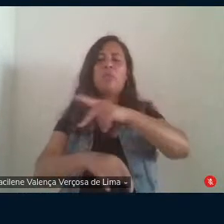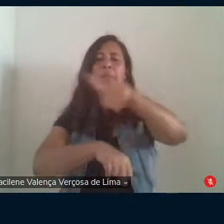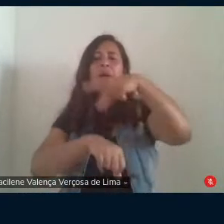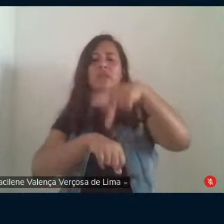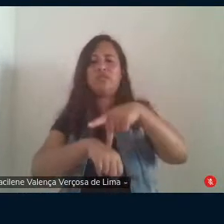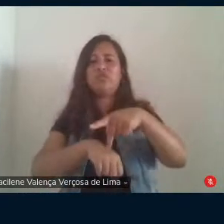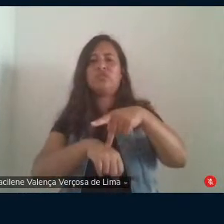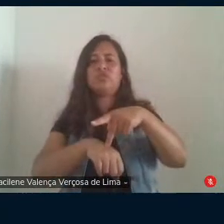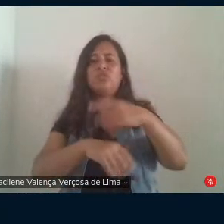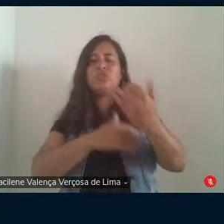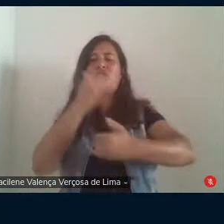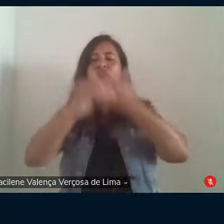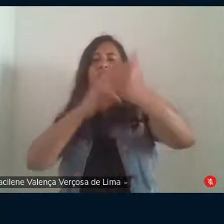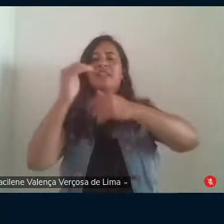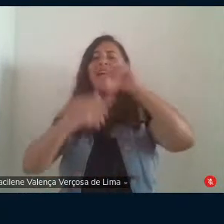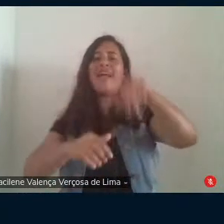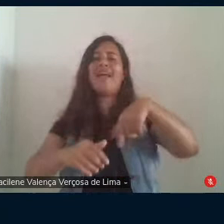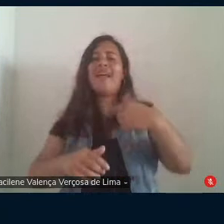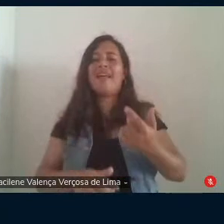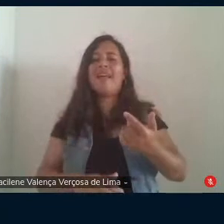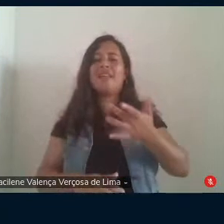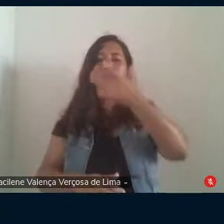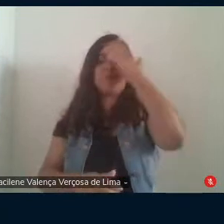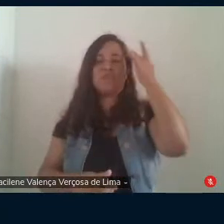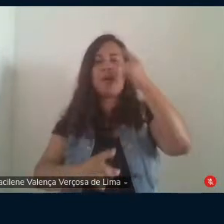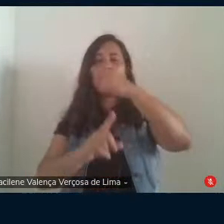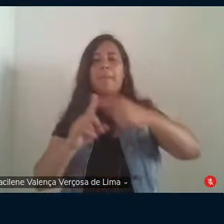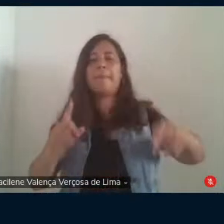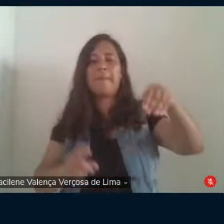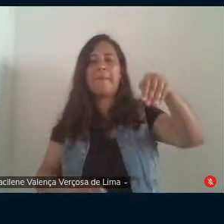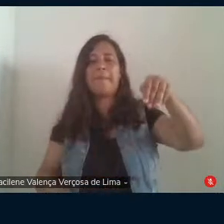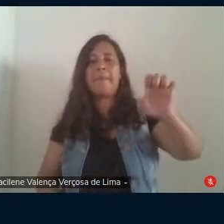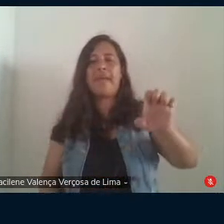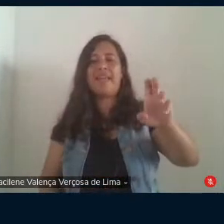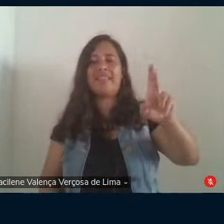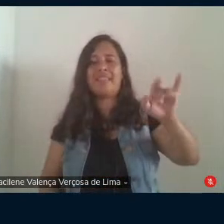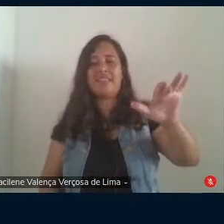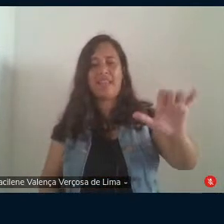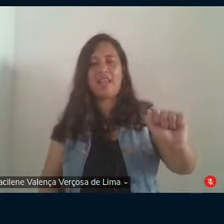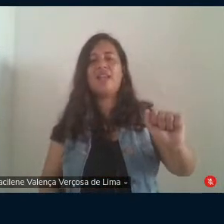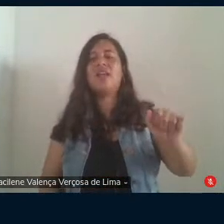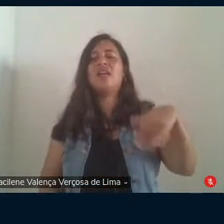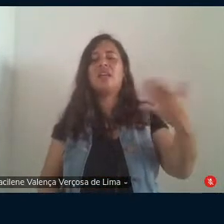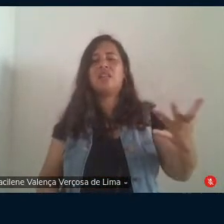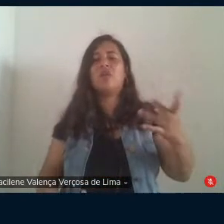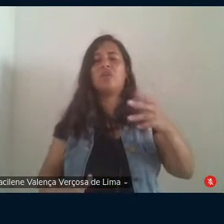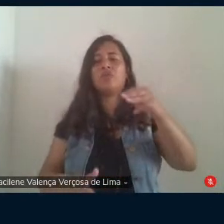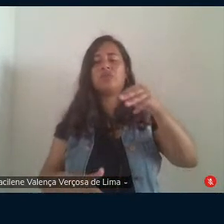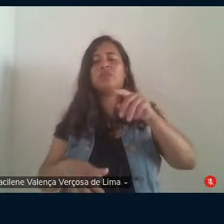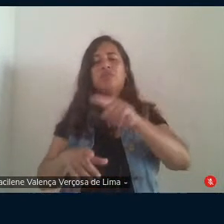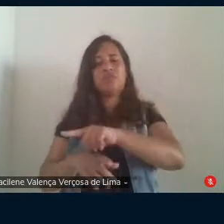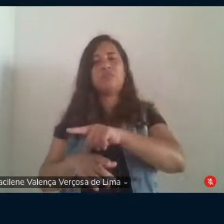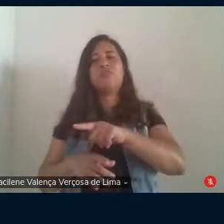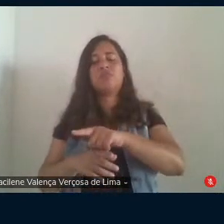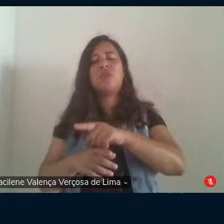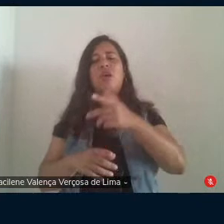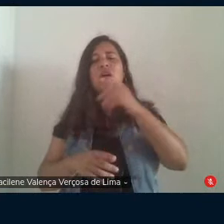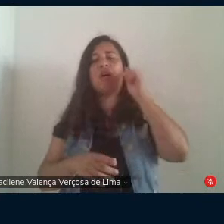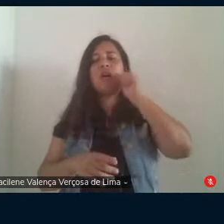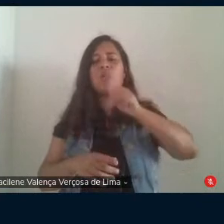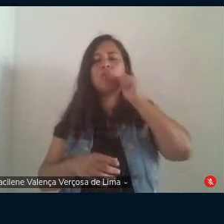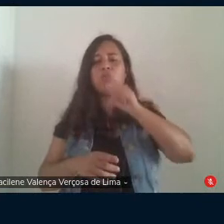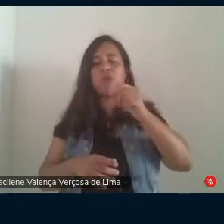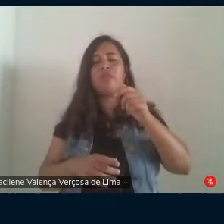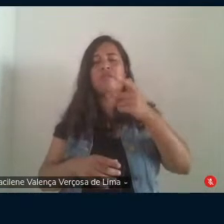classe média isso tudo é no mínimo estranho se relembrarmos as palavras de Marilena Chaui sobre a natureza